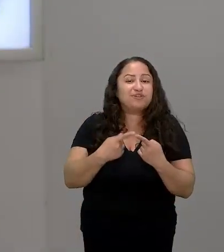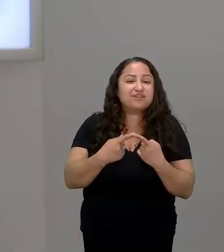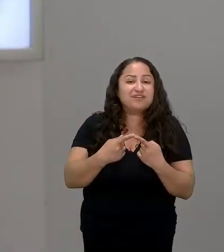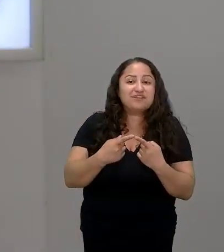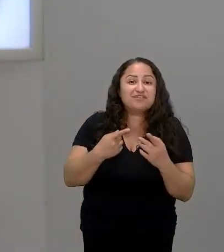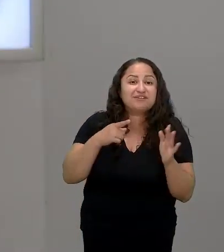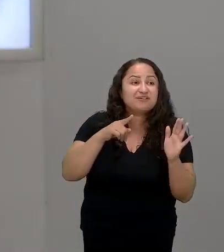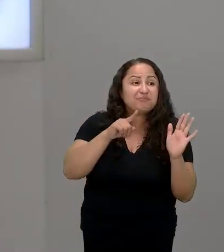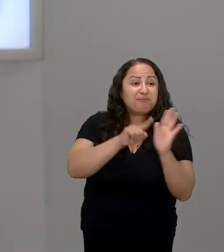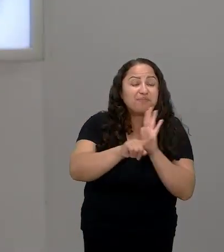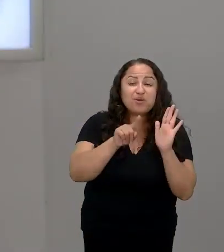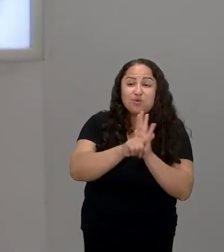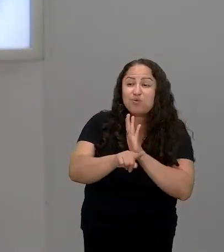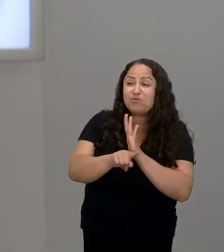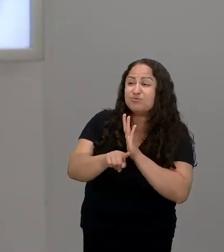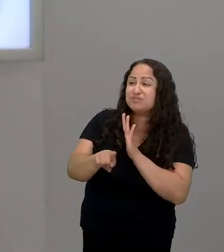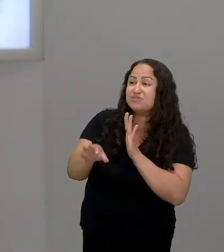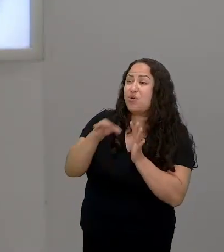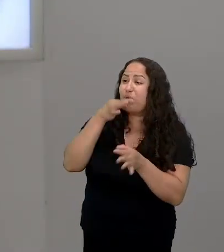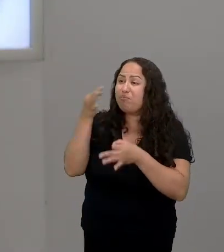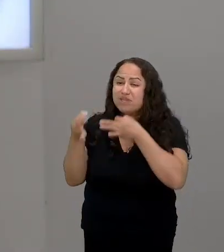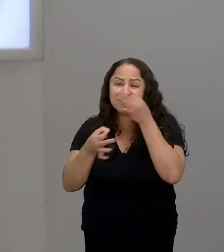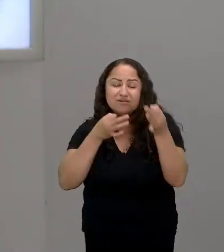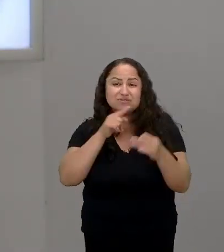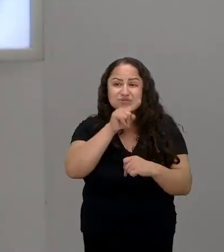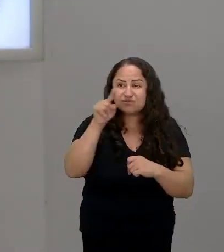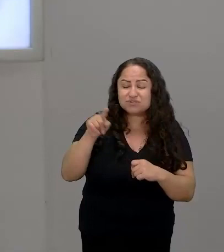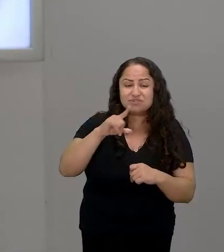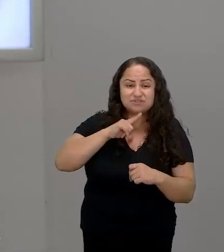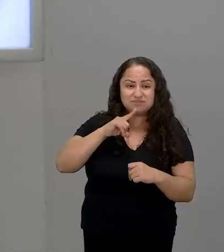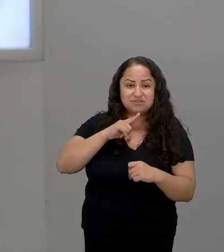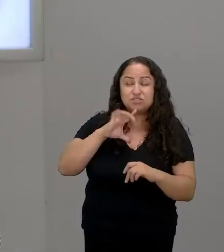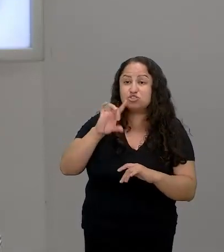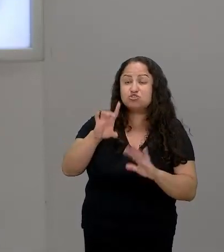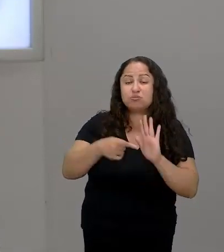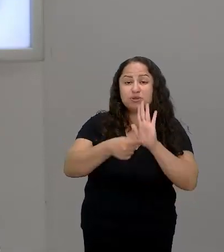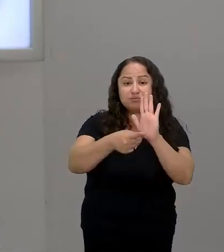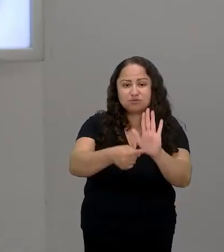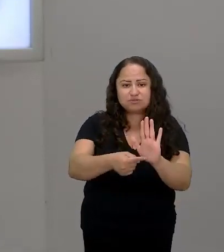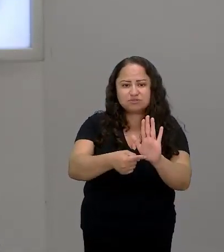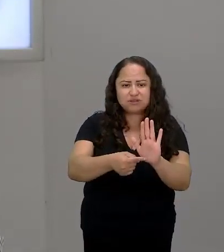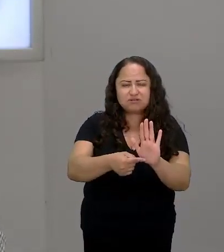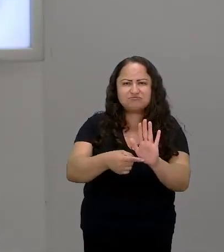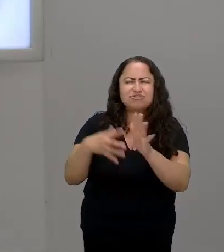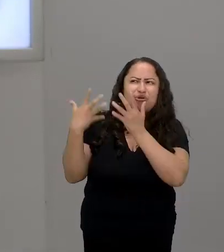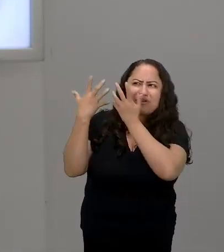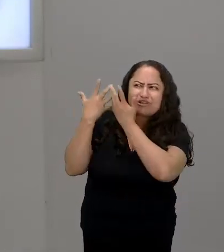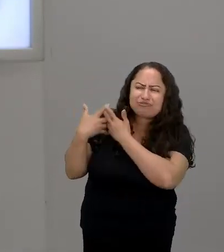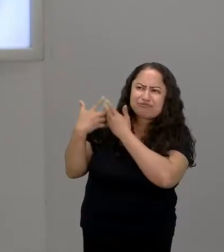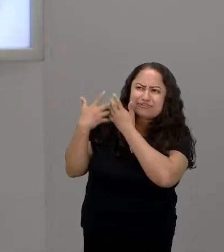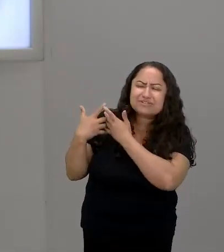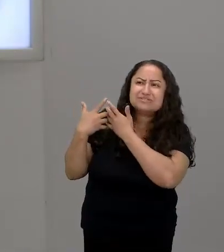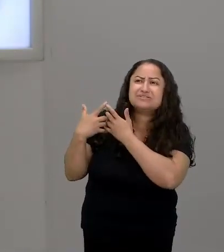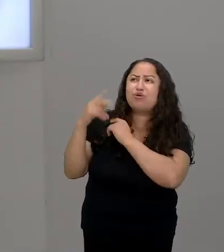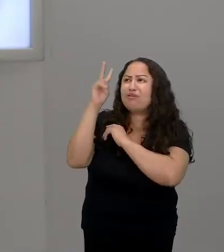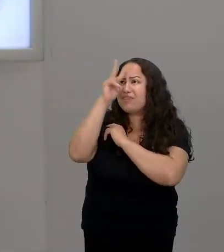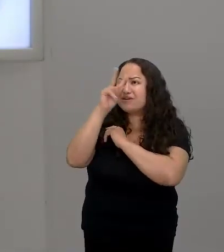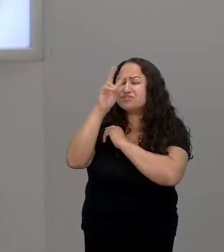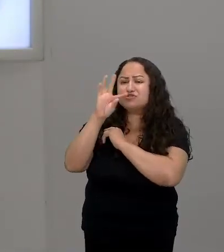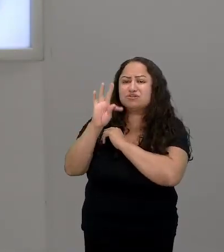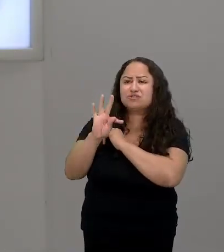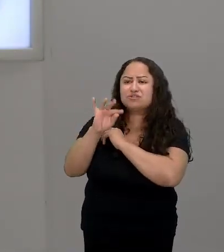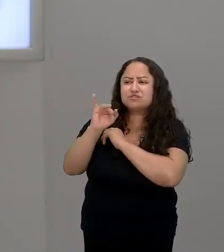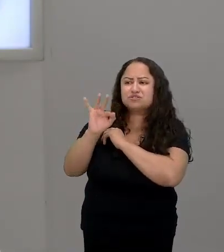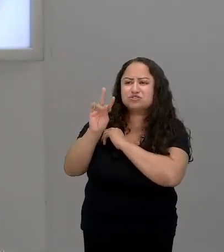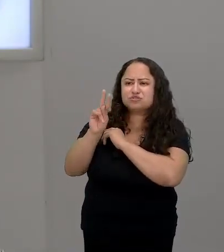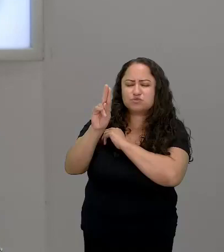vocês estão trazendo então só pra destacar algumas coisas que ficaram ressoando em mim na história da Tituba a Tituba